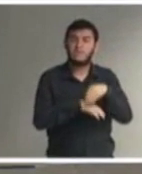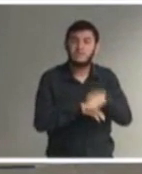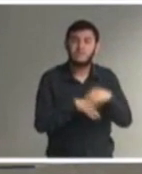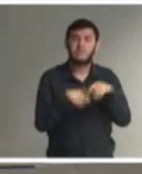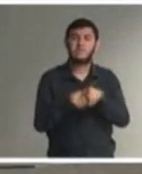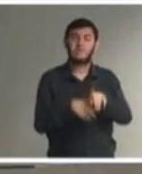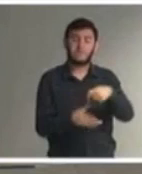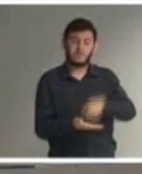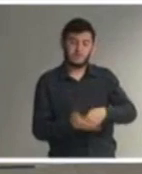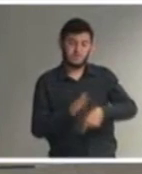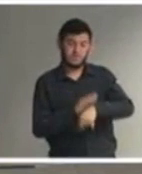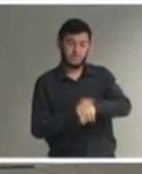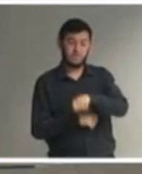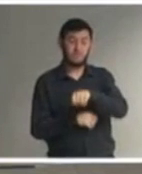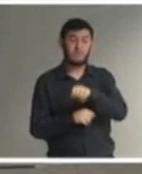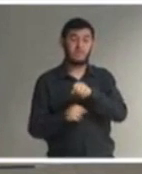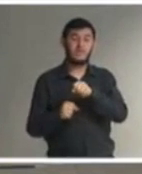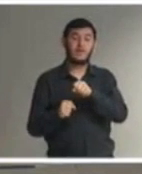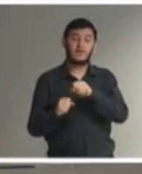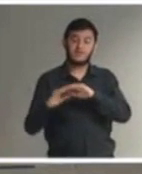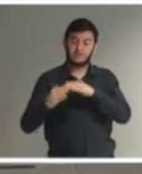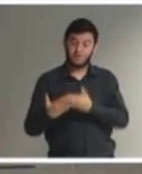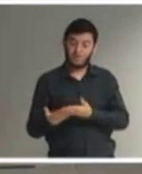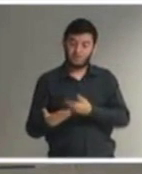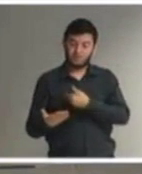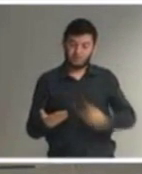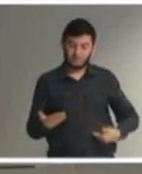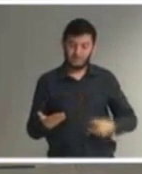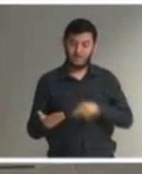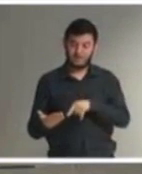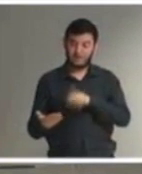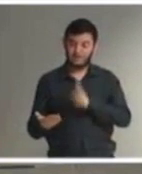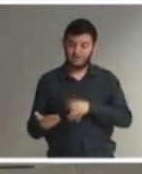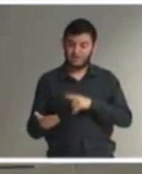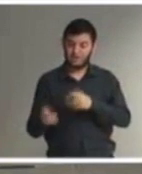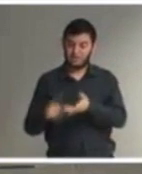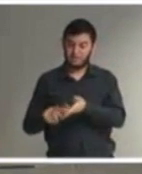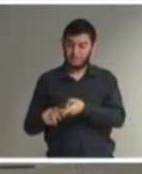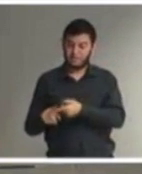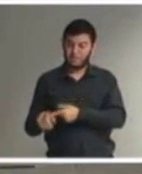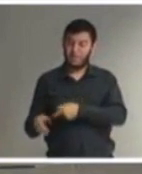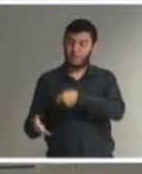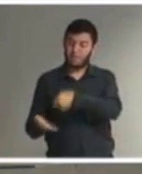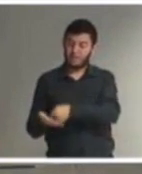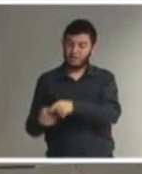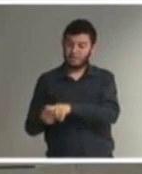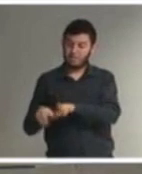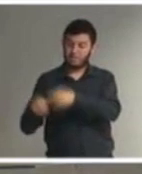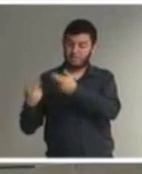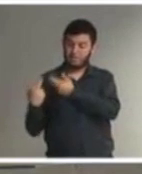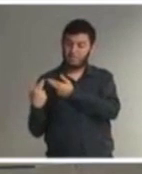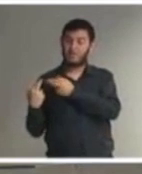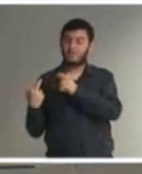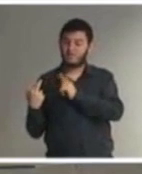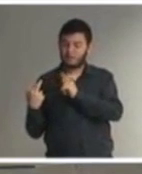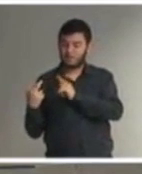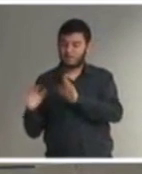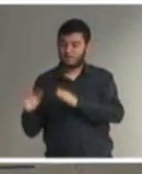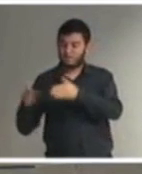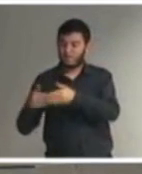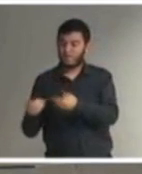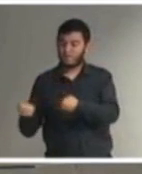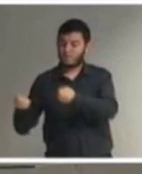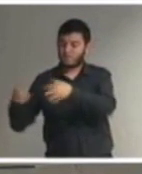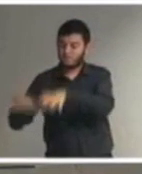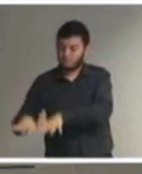o poder público que as escolas públicas possuem em relação à educação inclusiva é também as escolas privadas